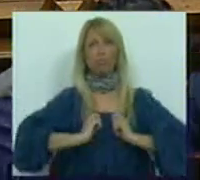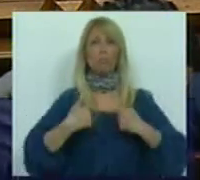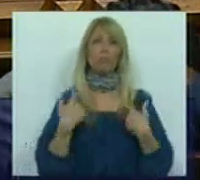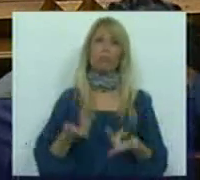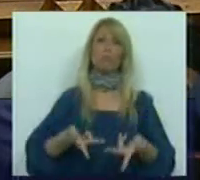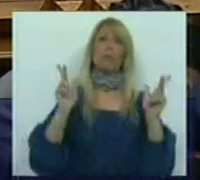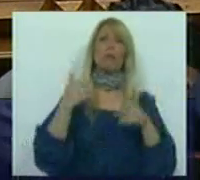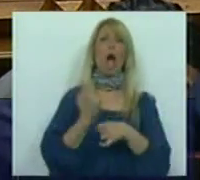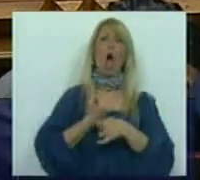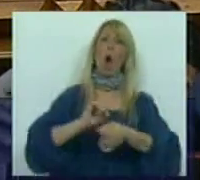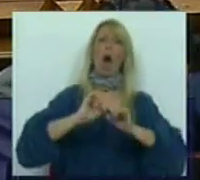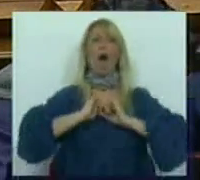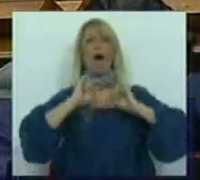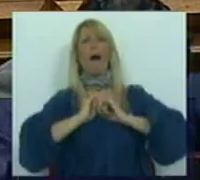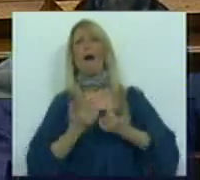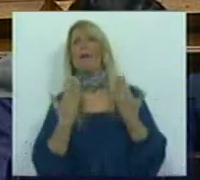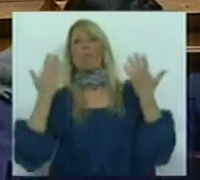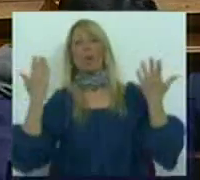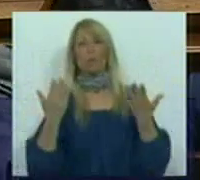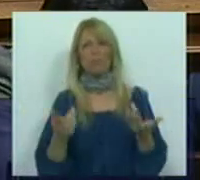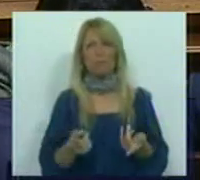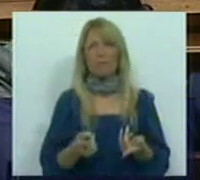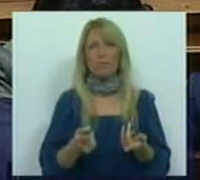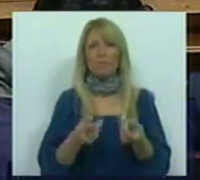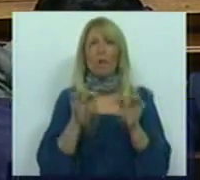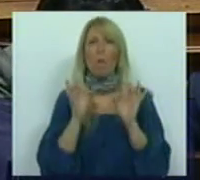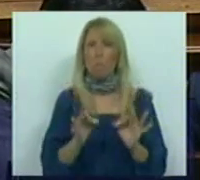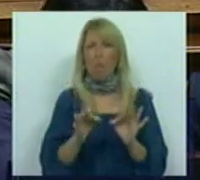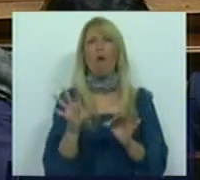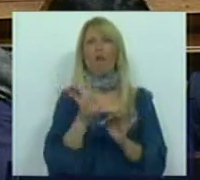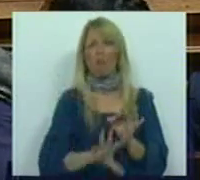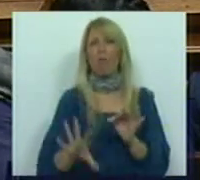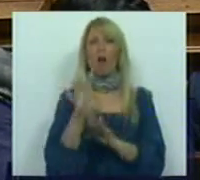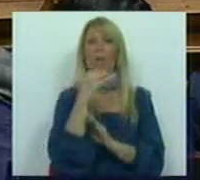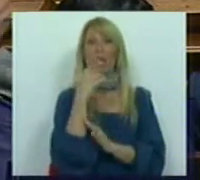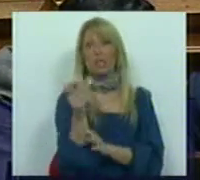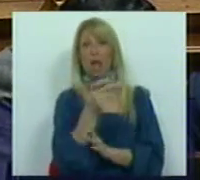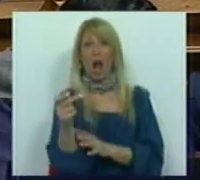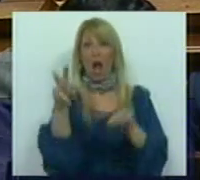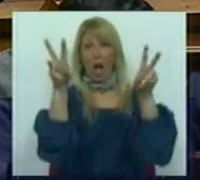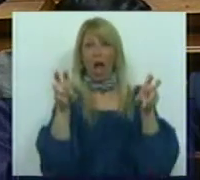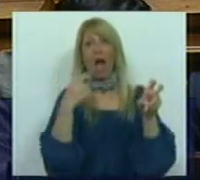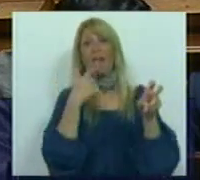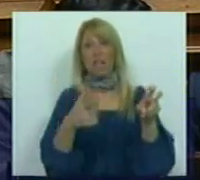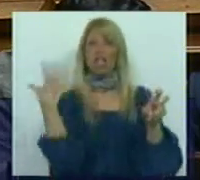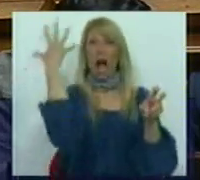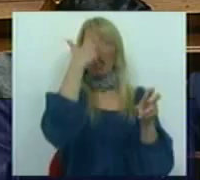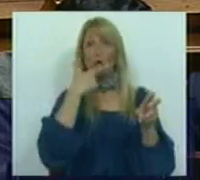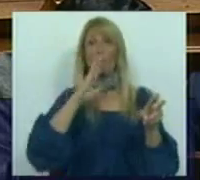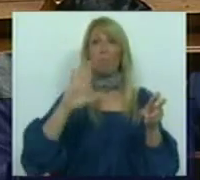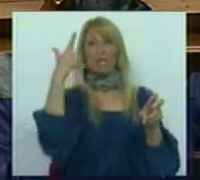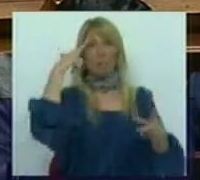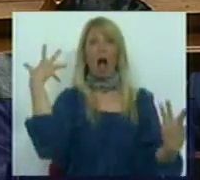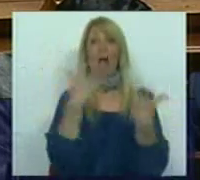é a sua própria obra, que bela maneira de colocar a mesma frase que tinha dito há tempos, que o ator principal desta guerra é o próprio